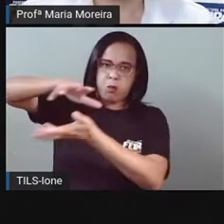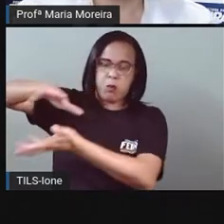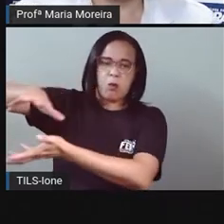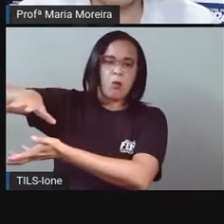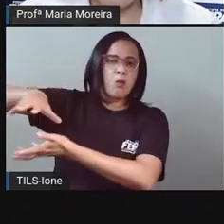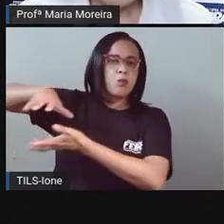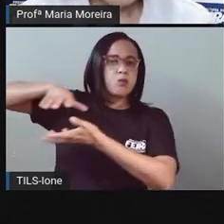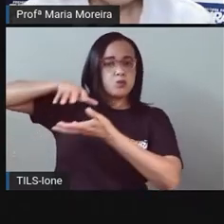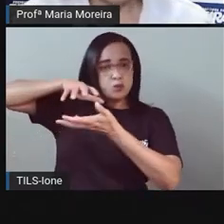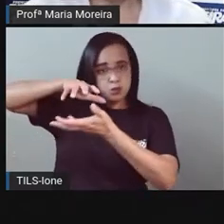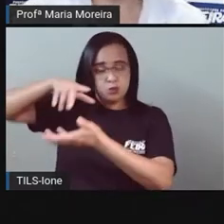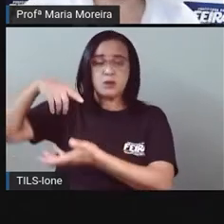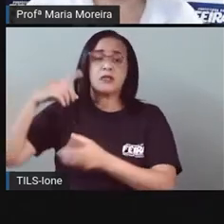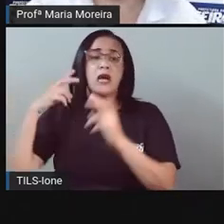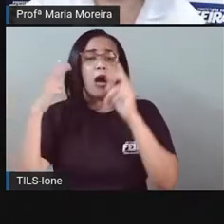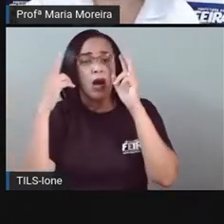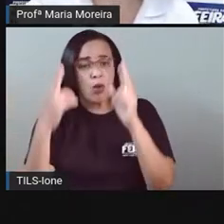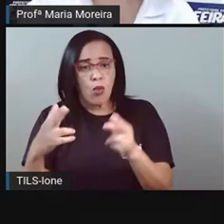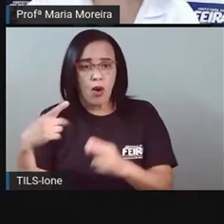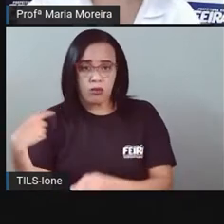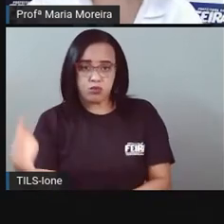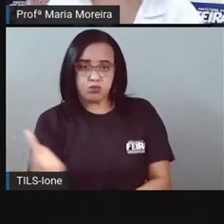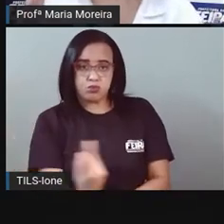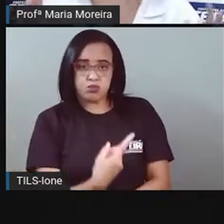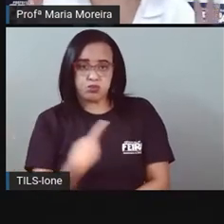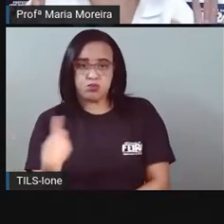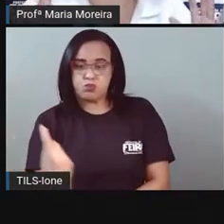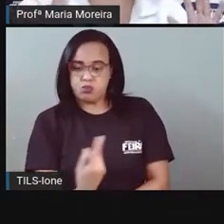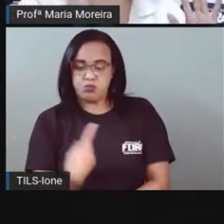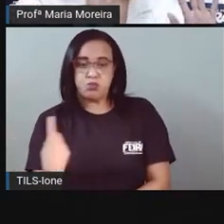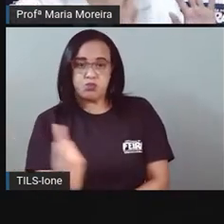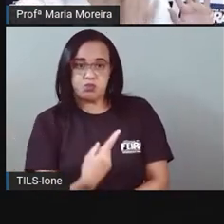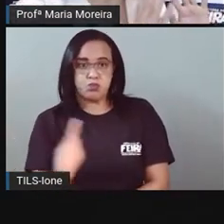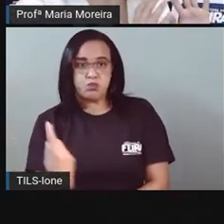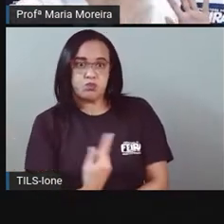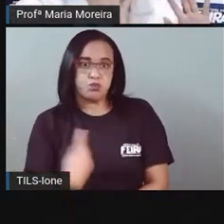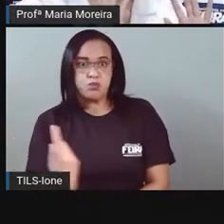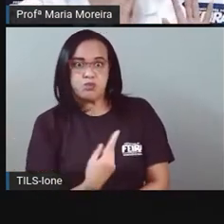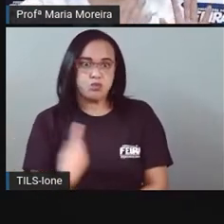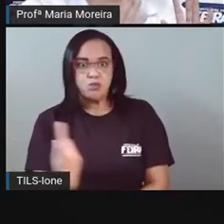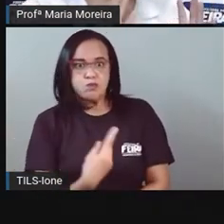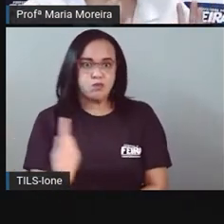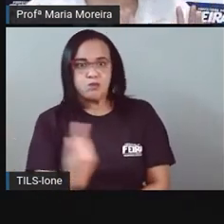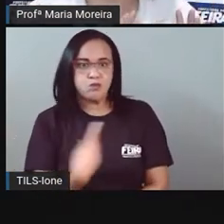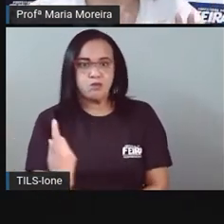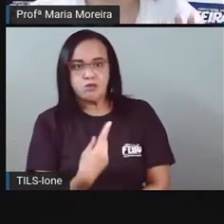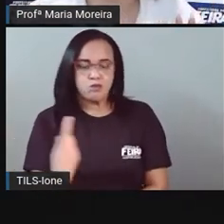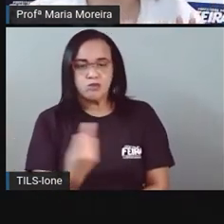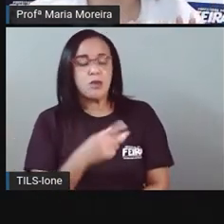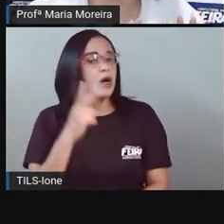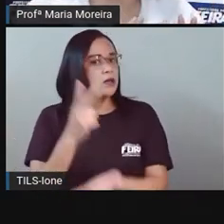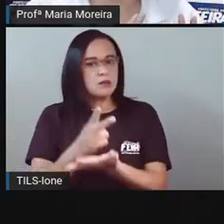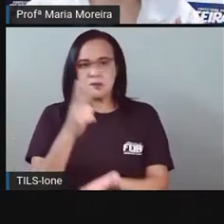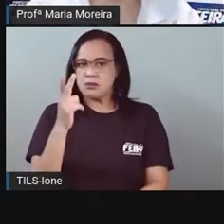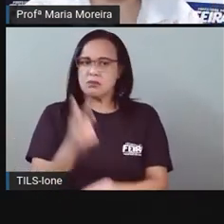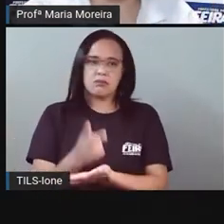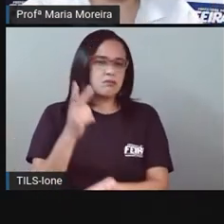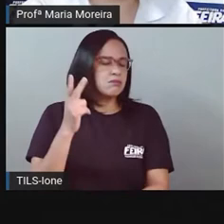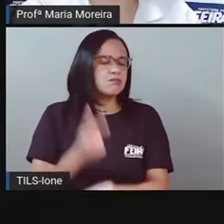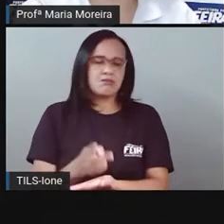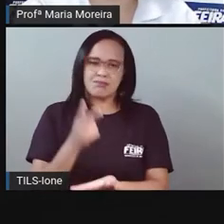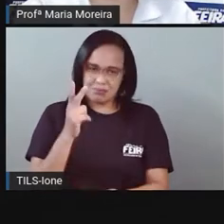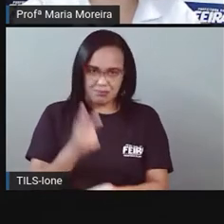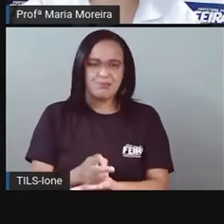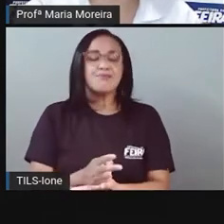um peão. Seria como se a gente ficasse em pé e fosse, ó, girando, girando, sem sair do lugar.